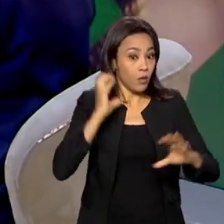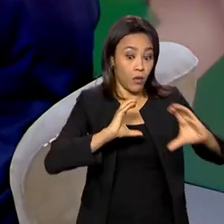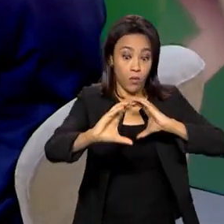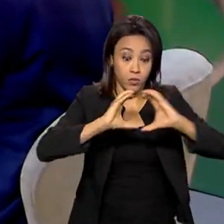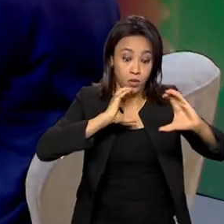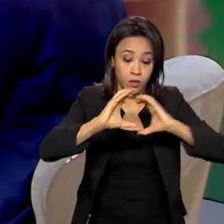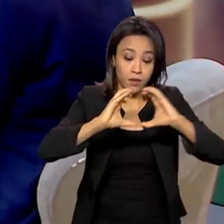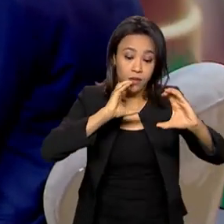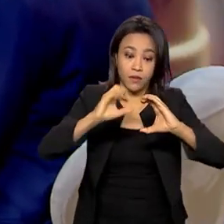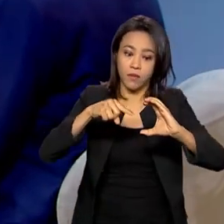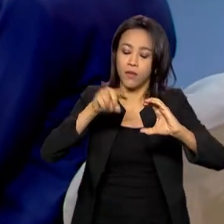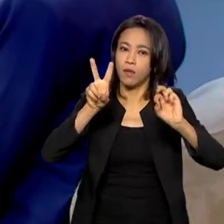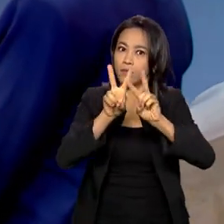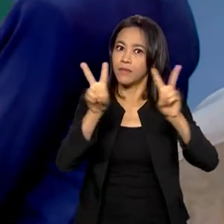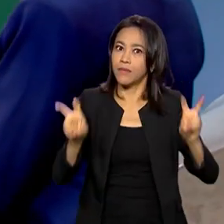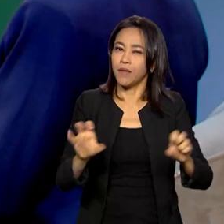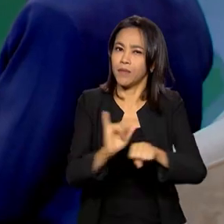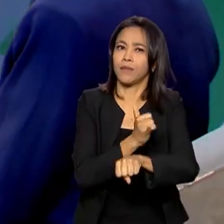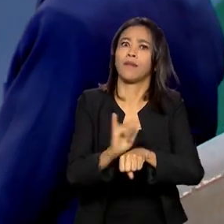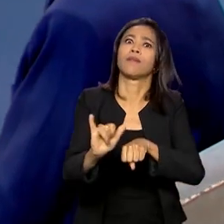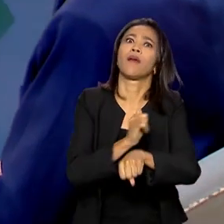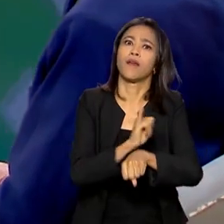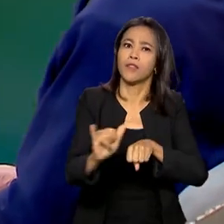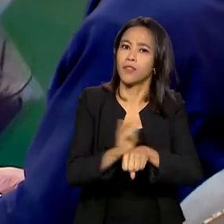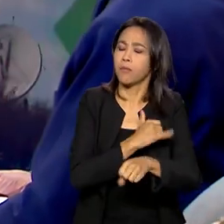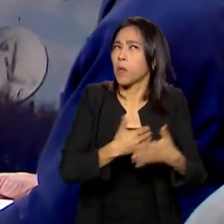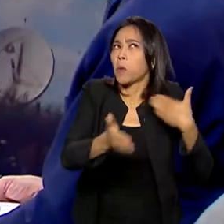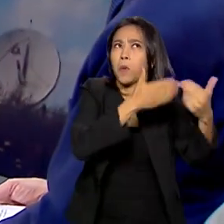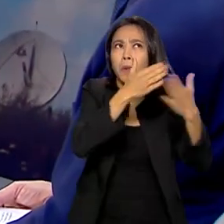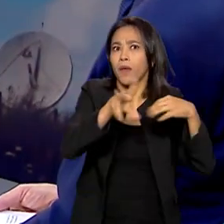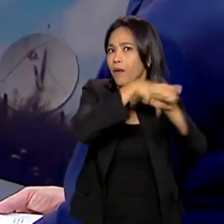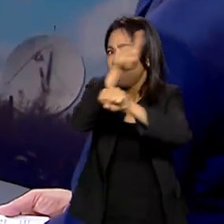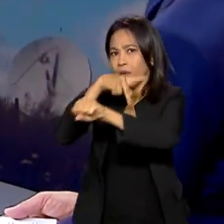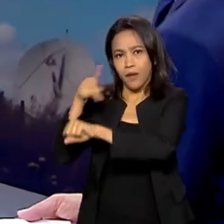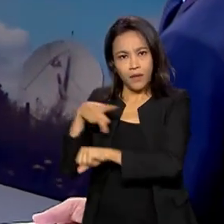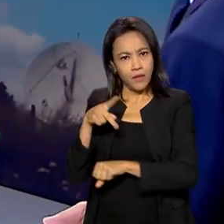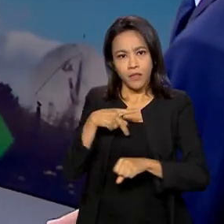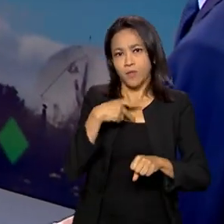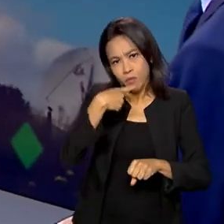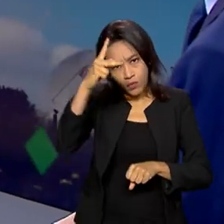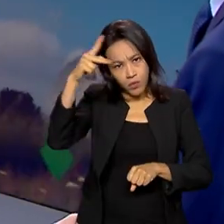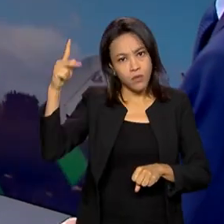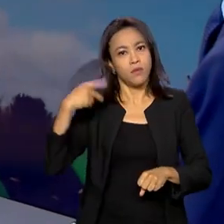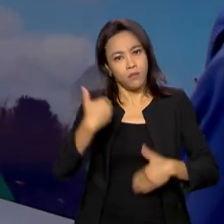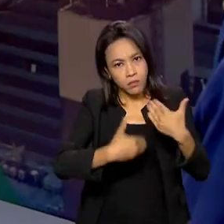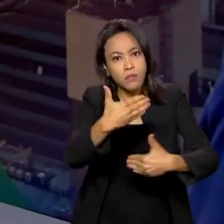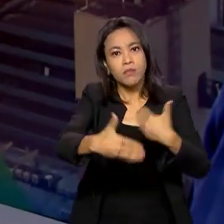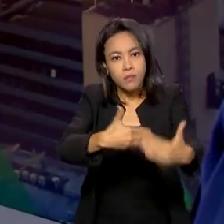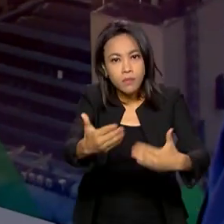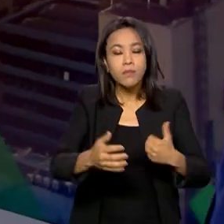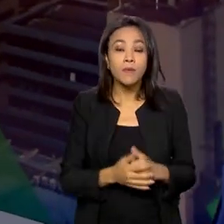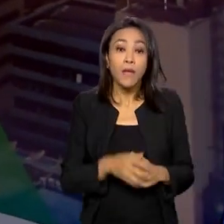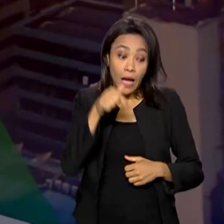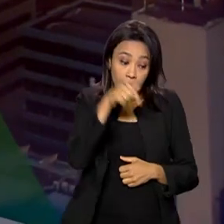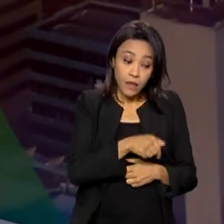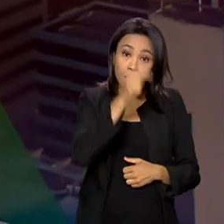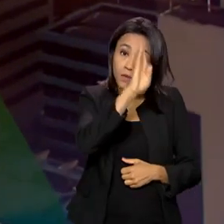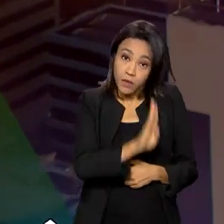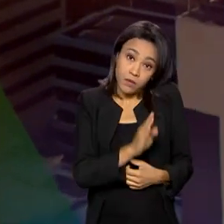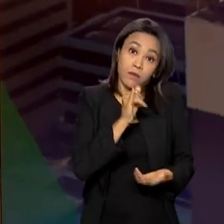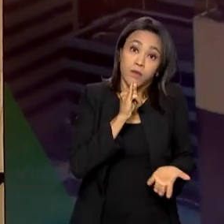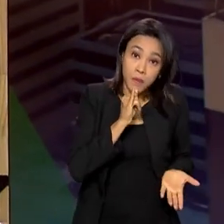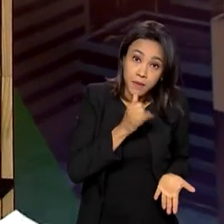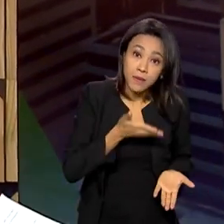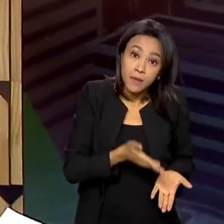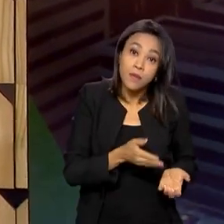um tema bastante estratégico para qualquer país em qualquer momento do seu desenvolvimento. Aqui, para nosso país, por exemplo,